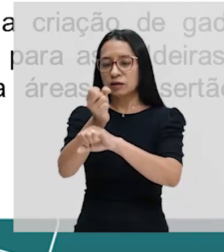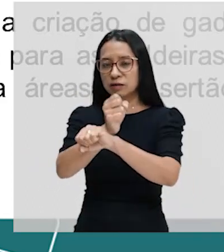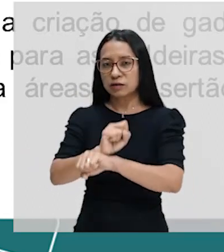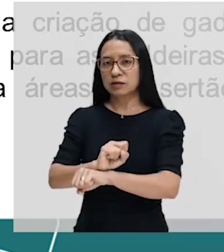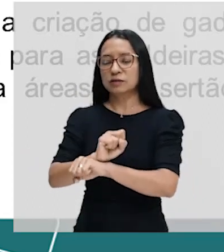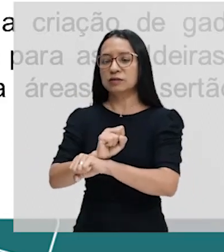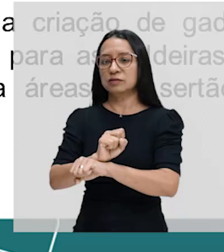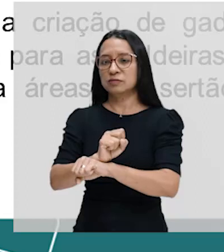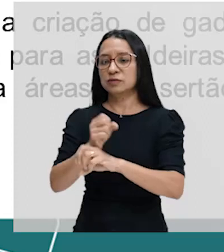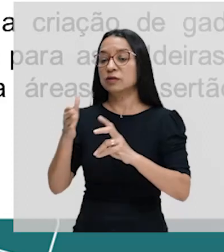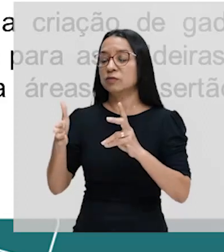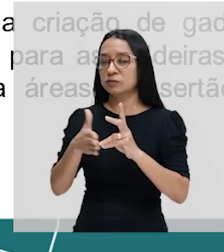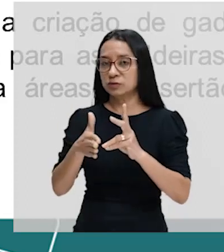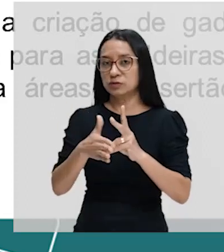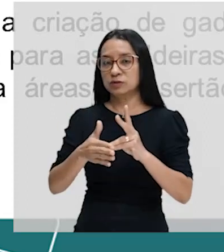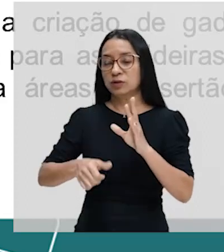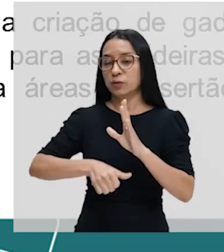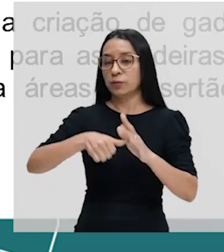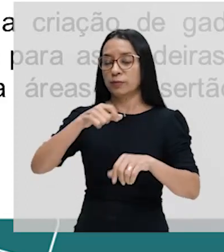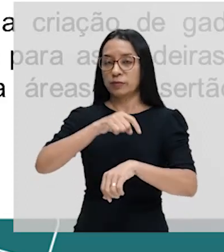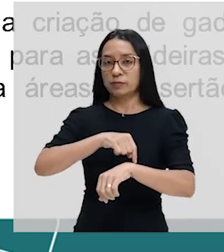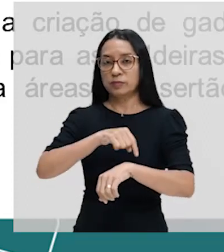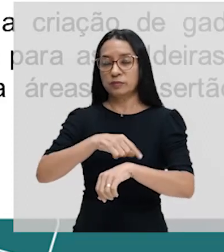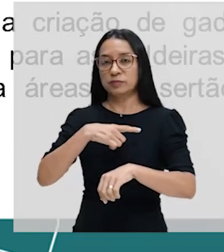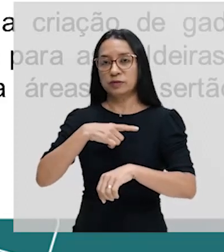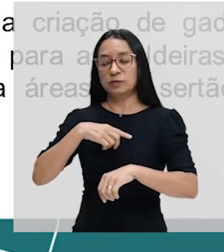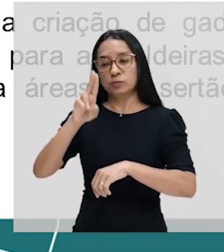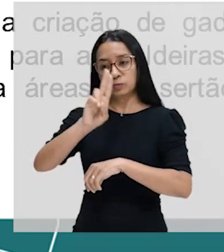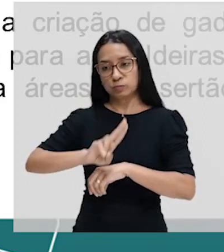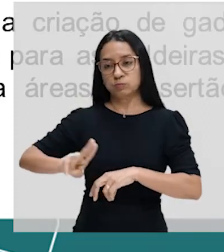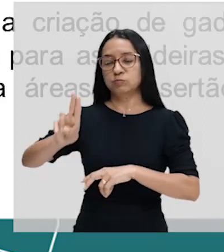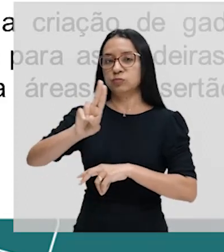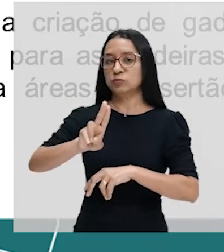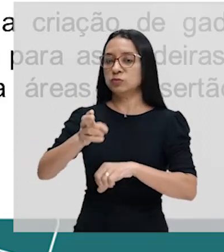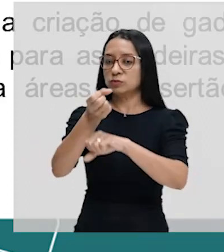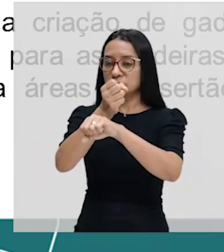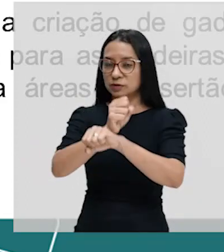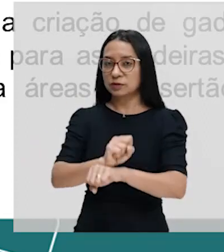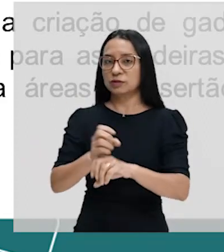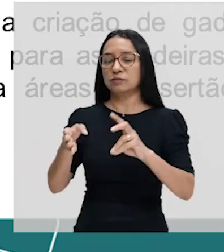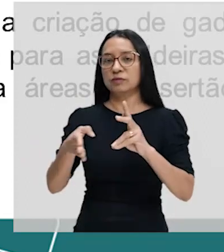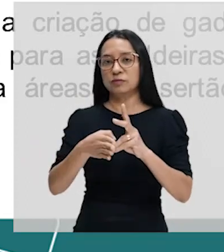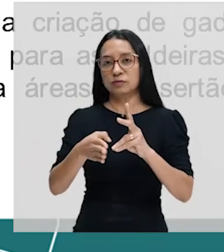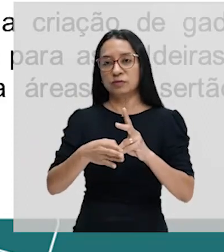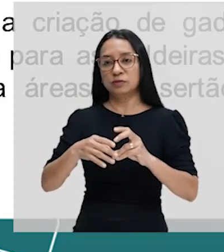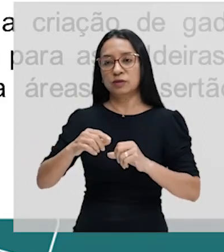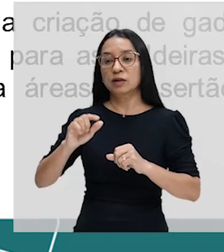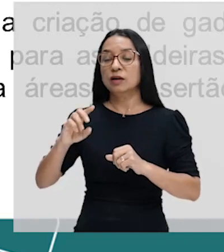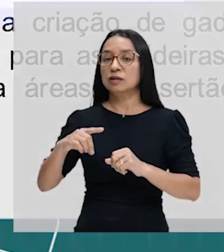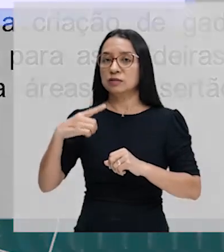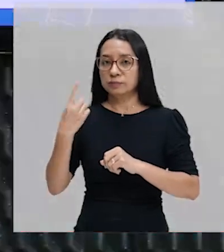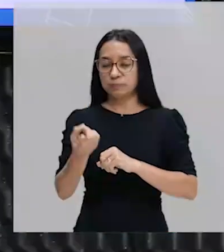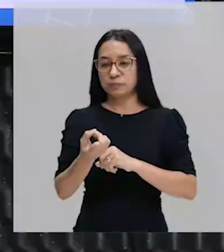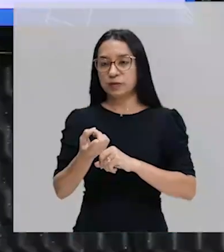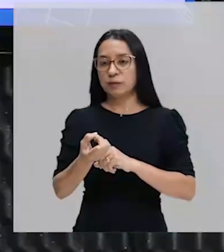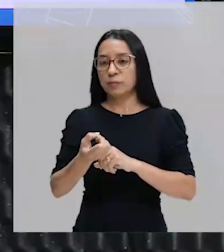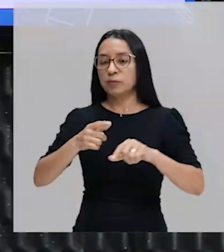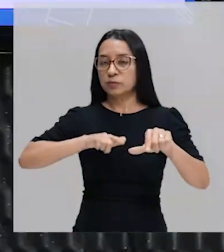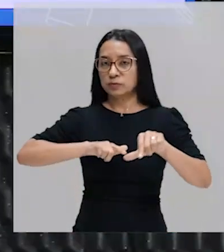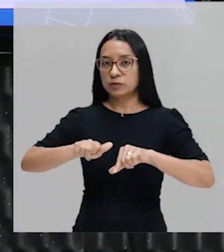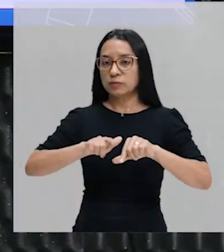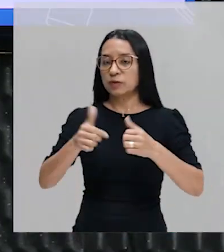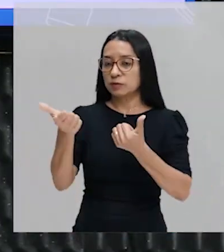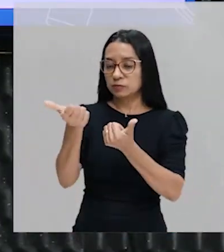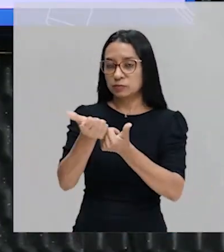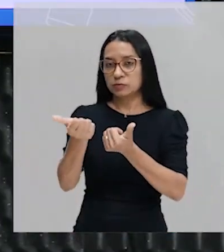primeiro momento. Nós teremos a utilização da escravidão indígena, porém, mais tarde, a mão de obra que irá substituir